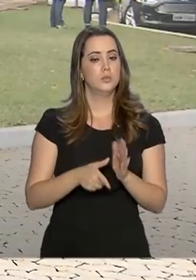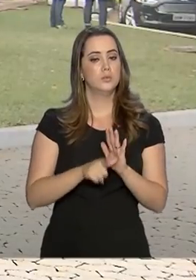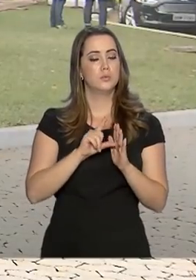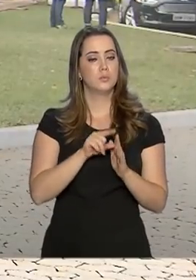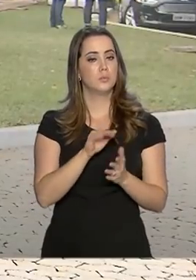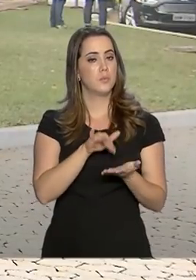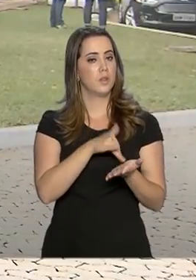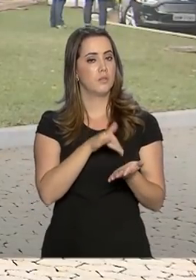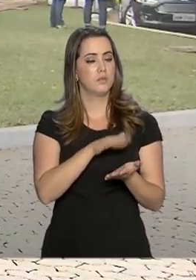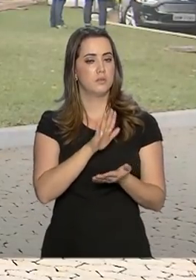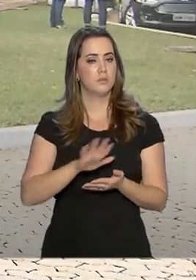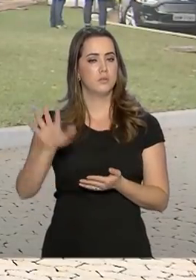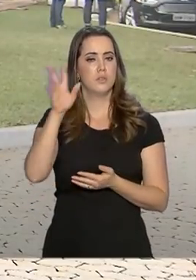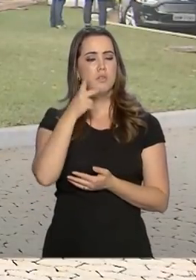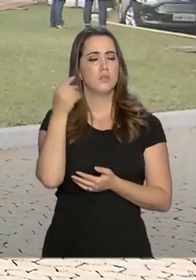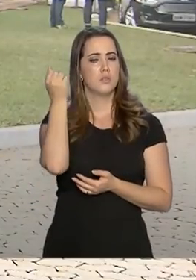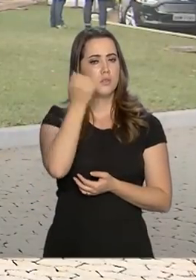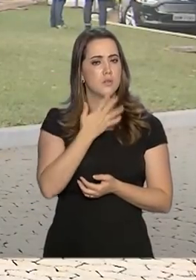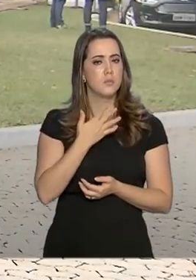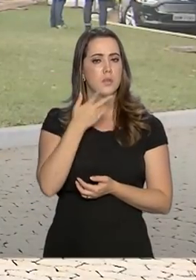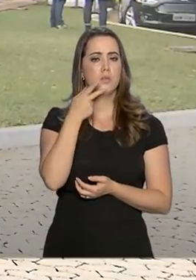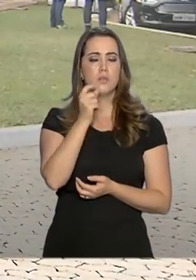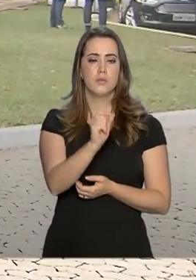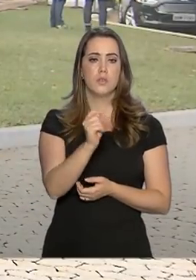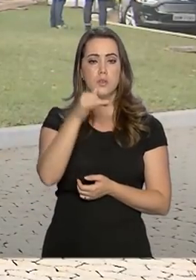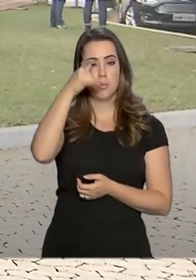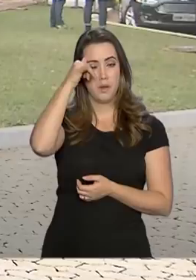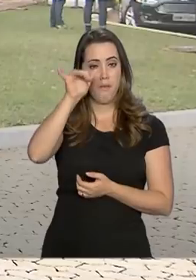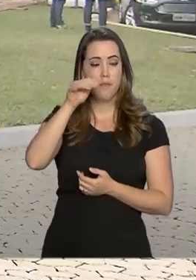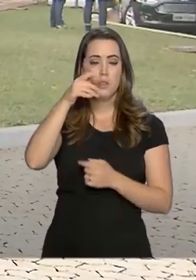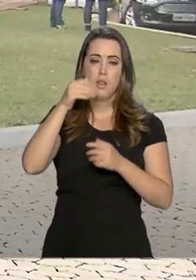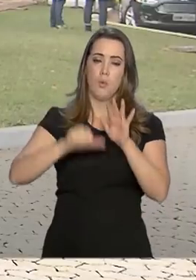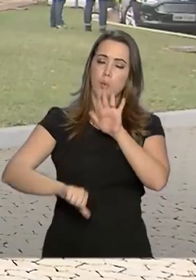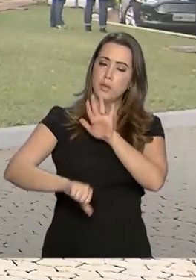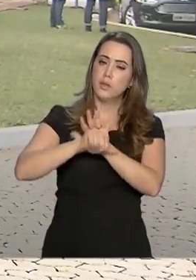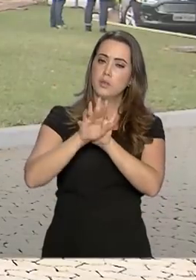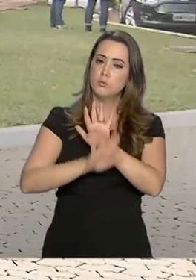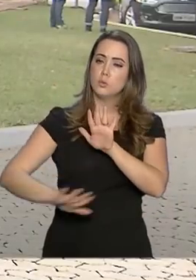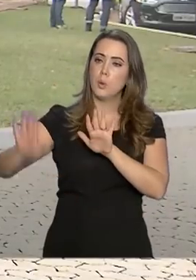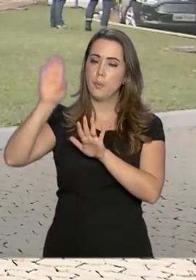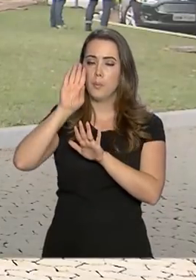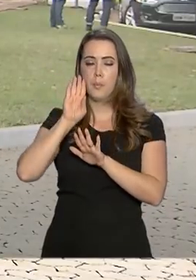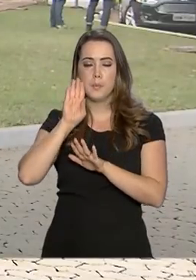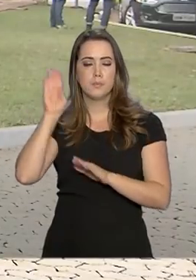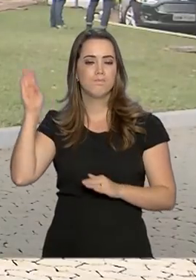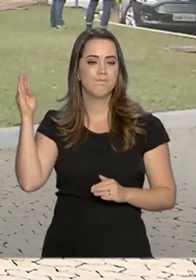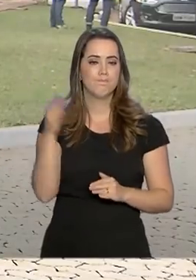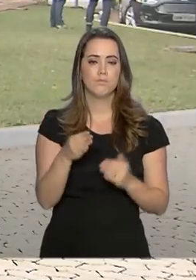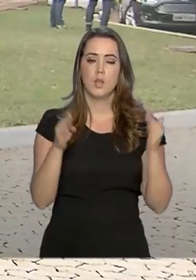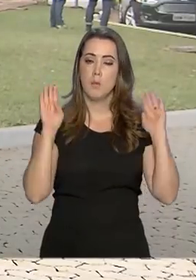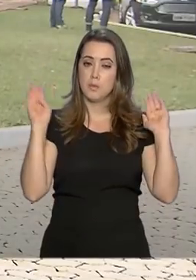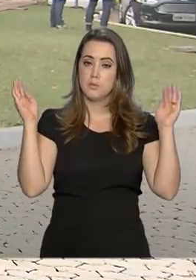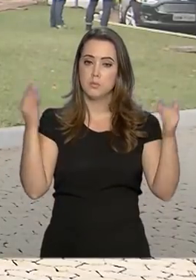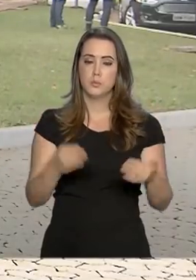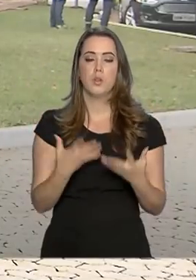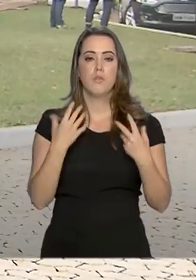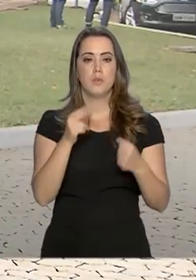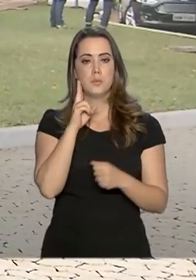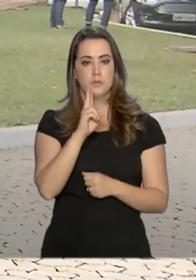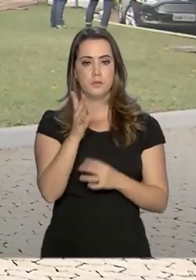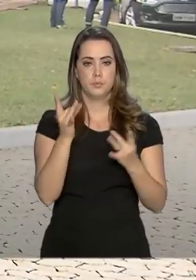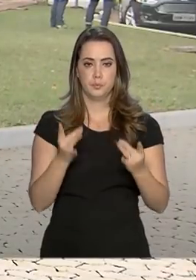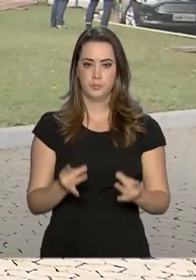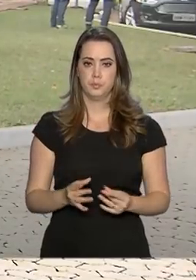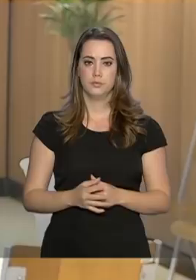Segurança Pública Falou sobre o assunto E comentou que o combate ao crime em todo o país é uma prioridade Vamos ver numa reportagem de Gabriela